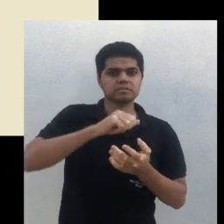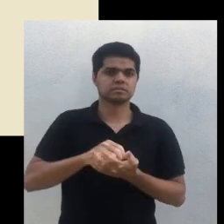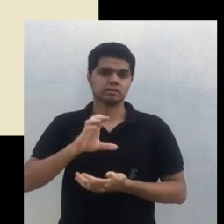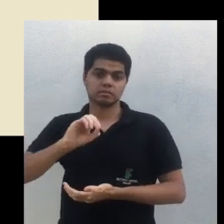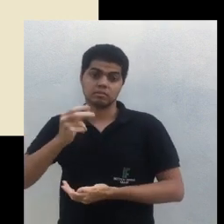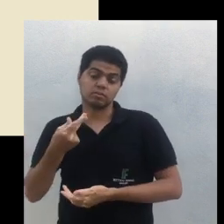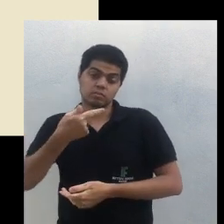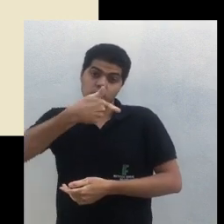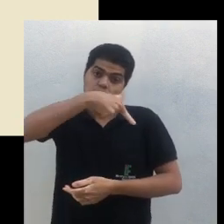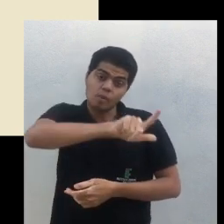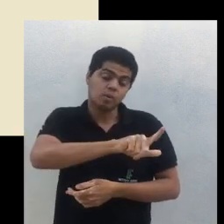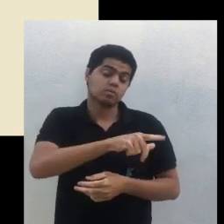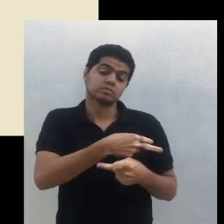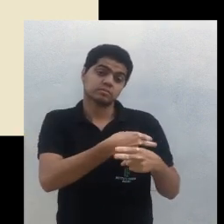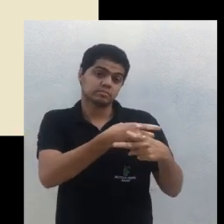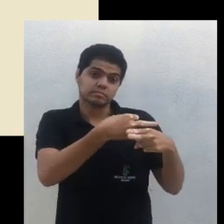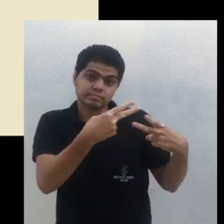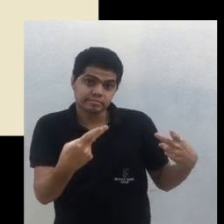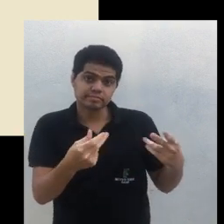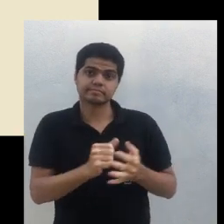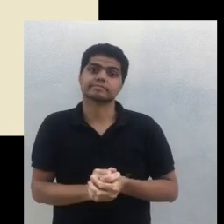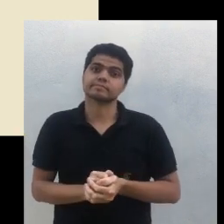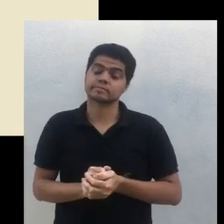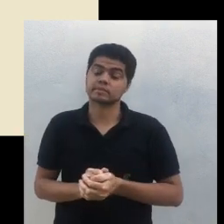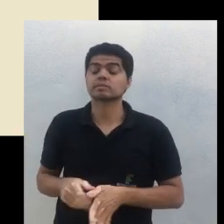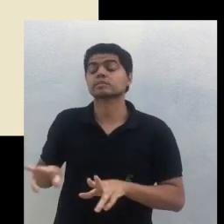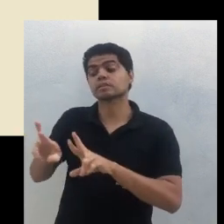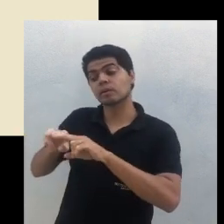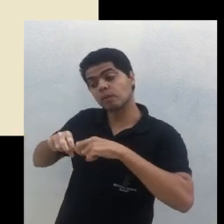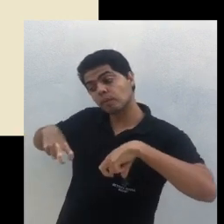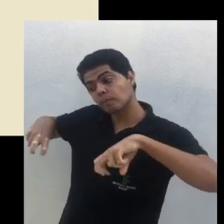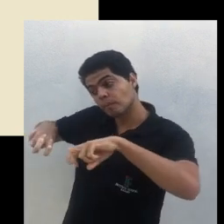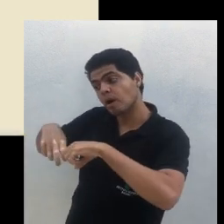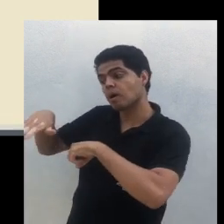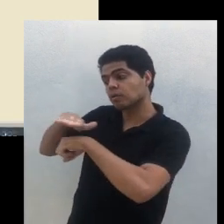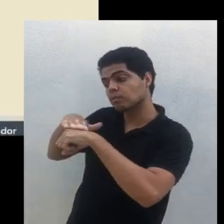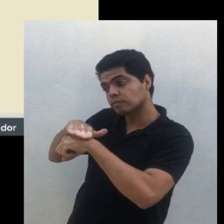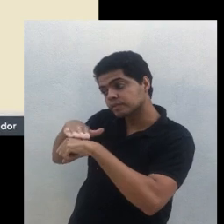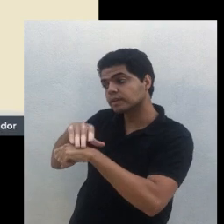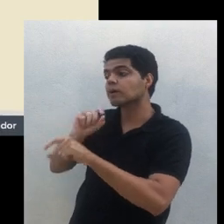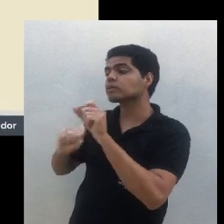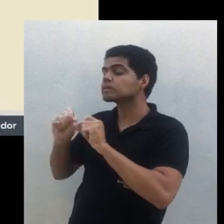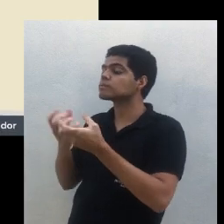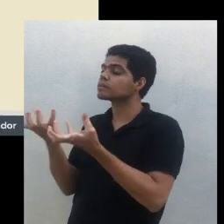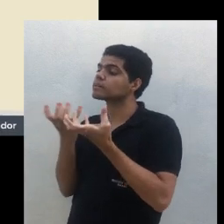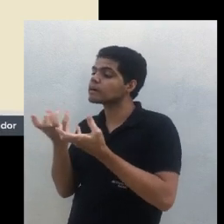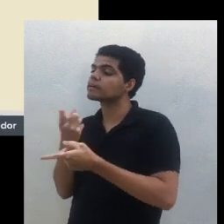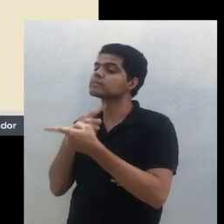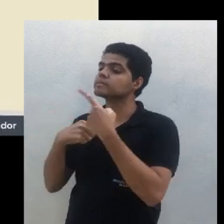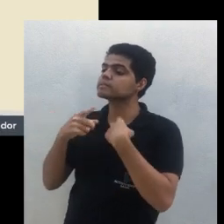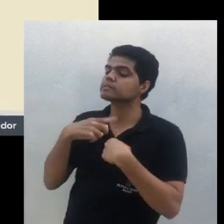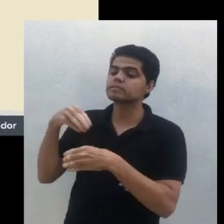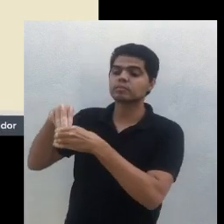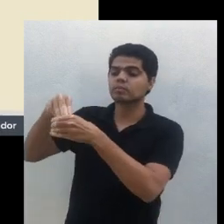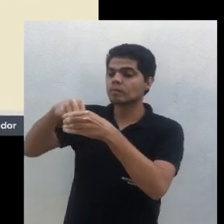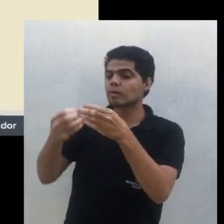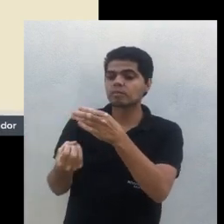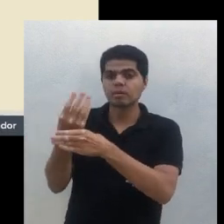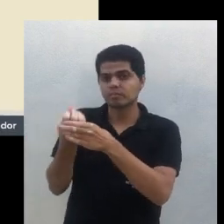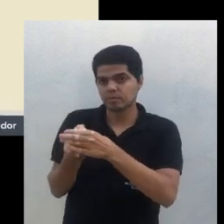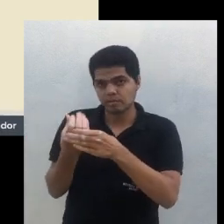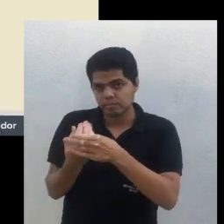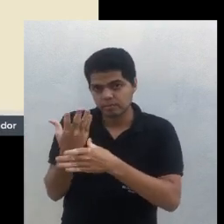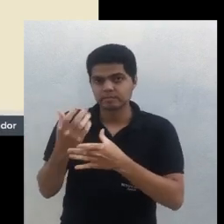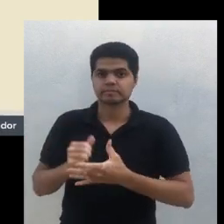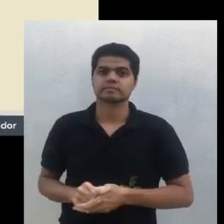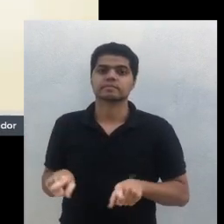trabalhei com a seringueira com cacau banana com poaçu então eu vou montando aí esse sapo então como